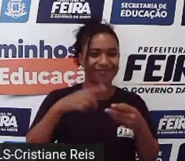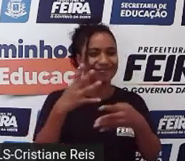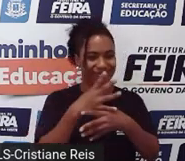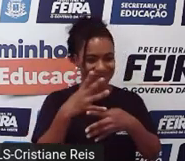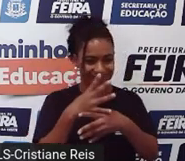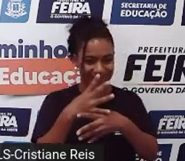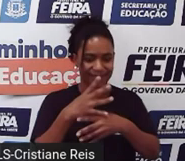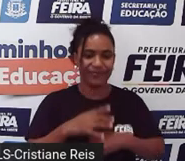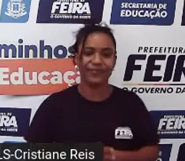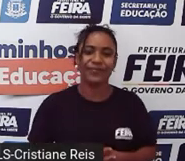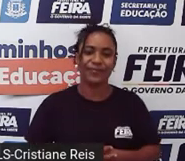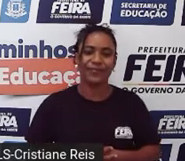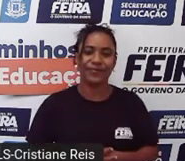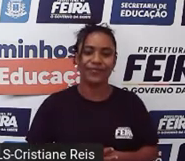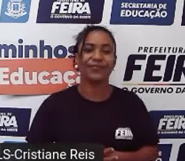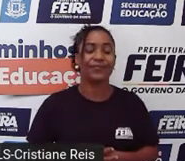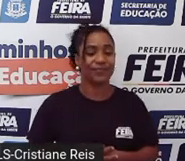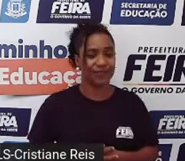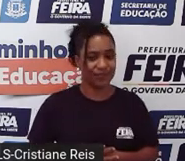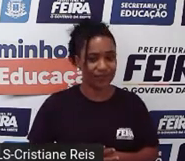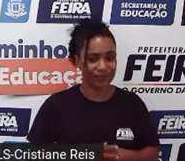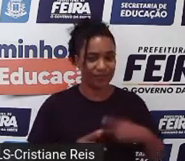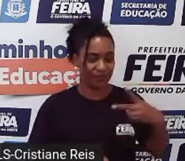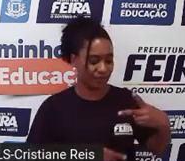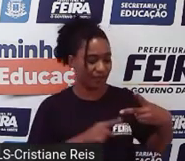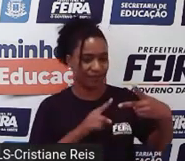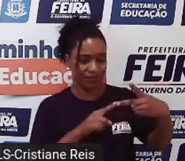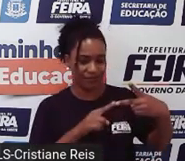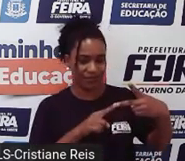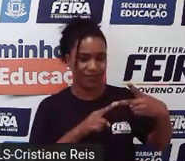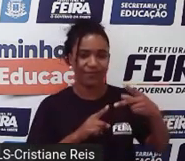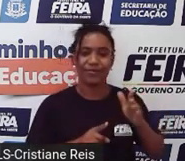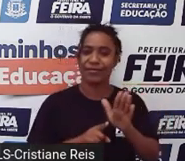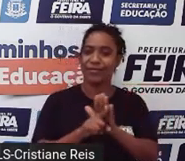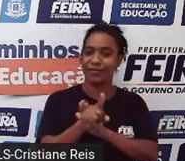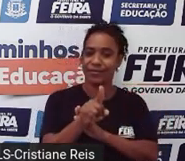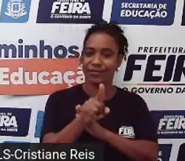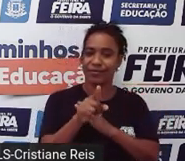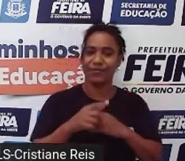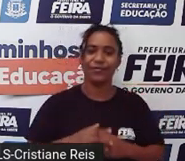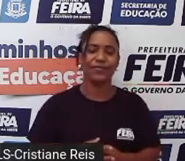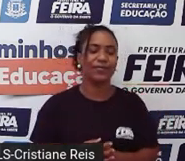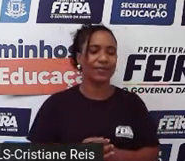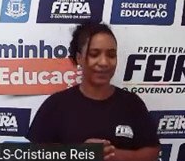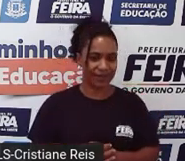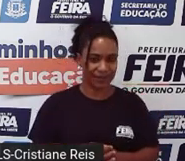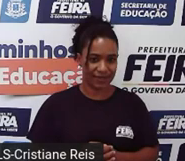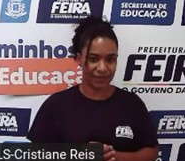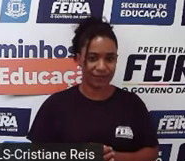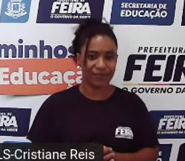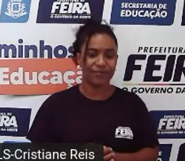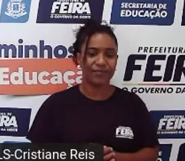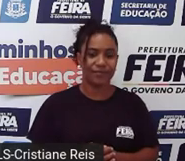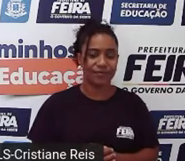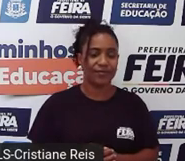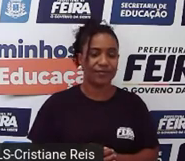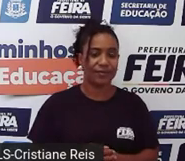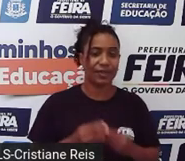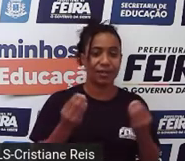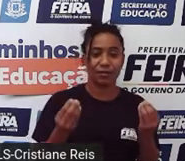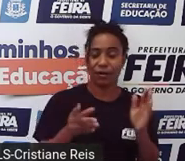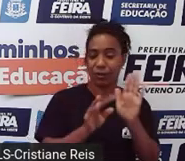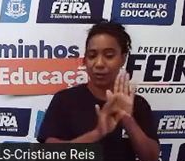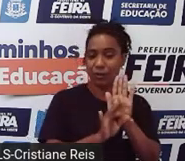E number two. What is the temperature today? Então, como está a